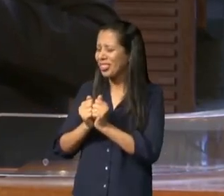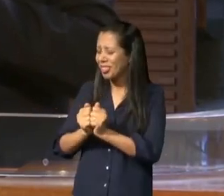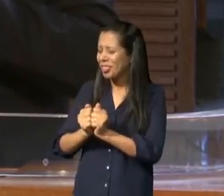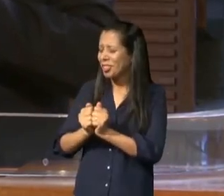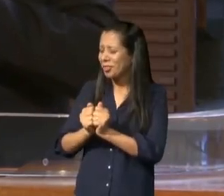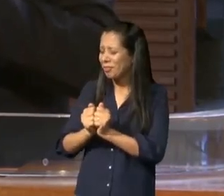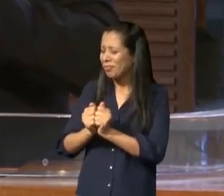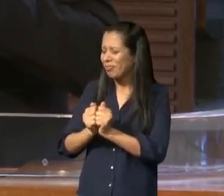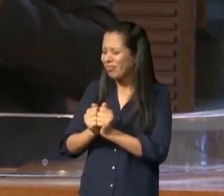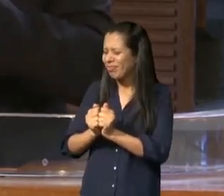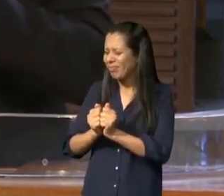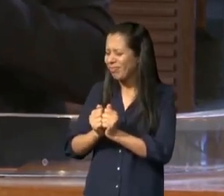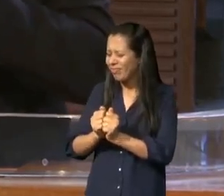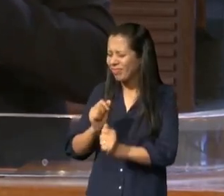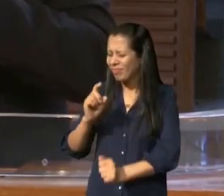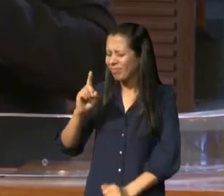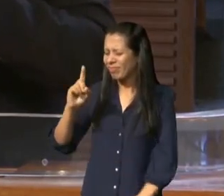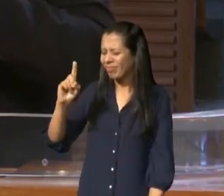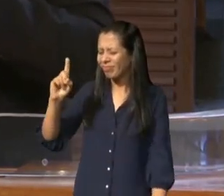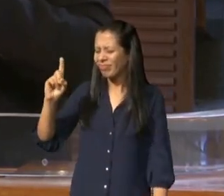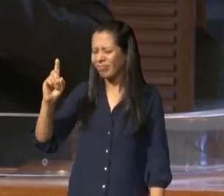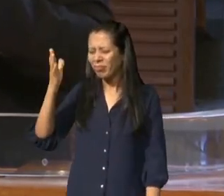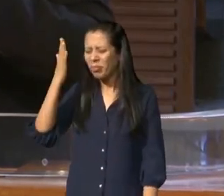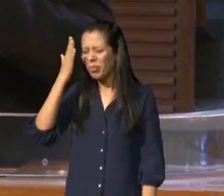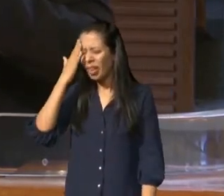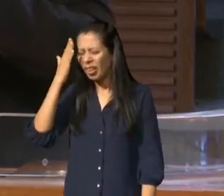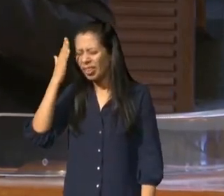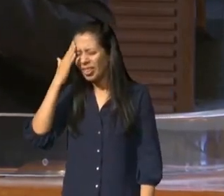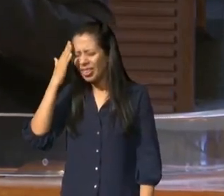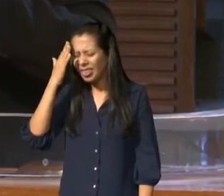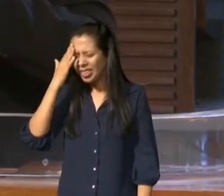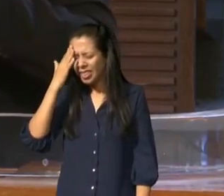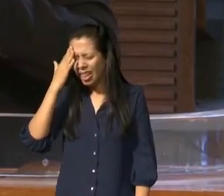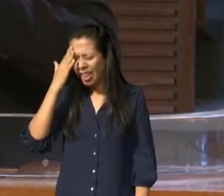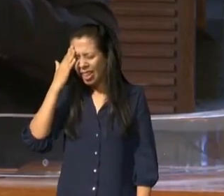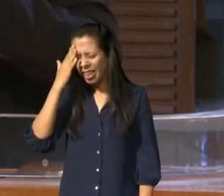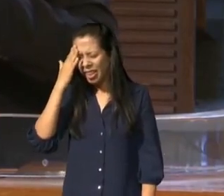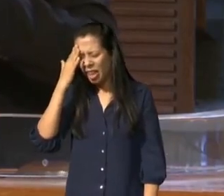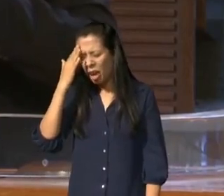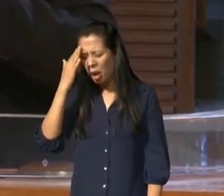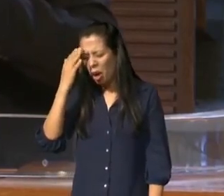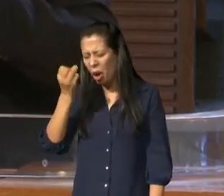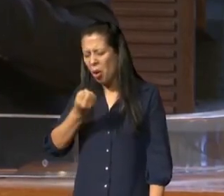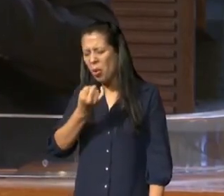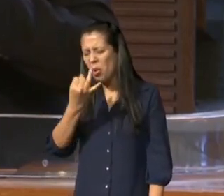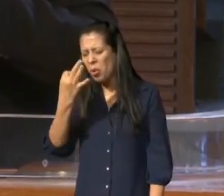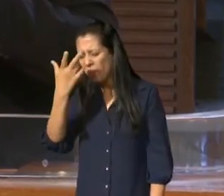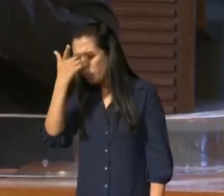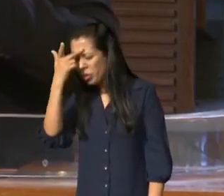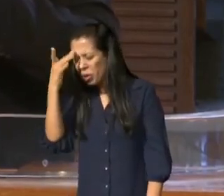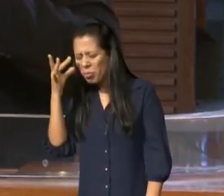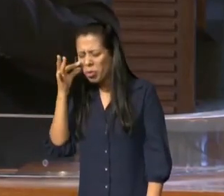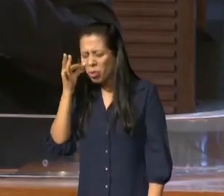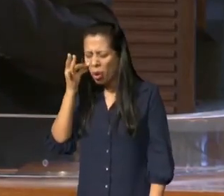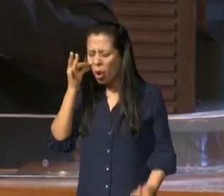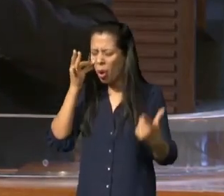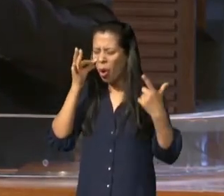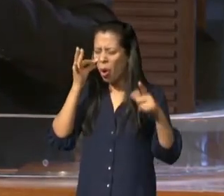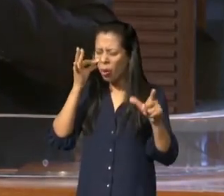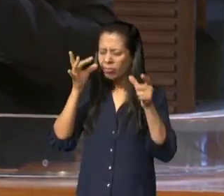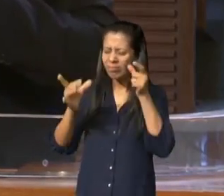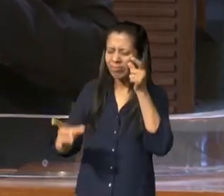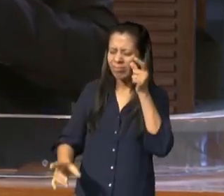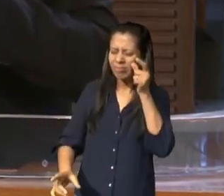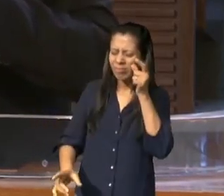não seja este momento de forma presencial para todos que em espírito estejamos